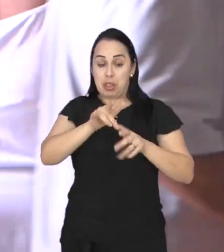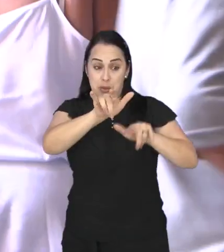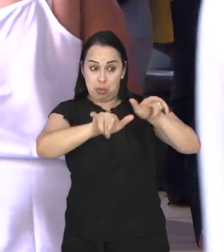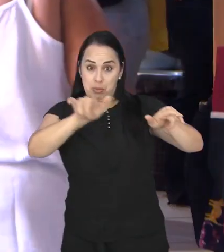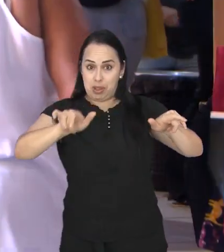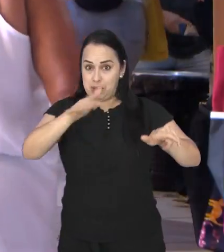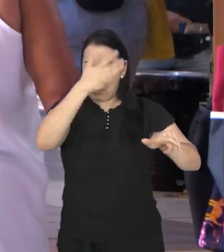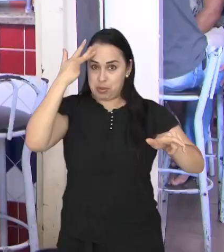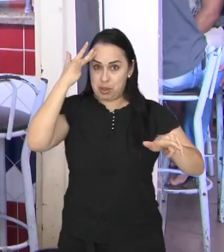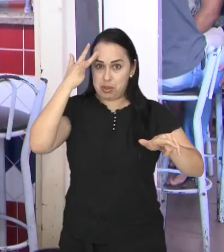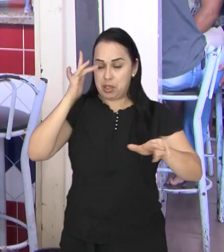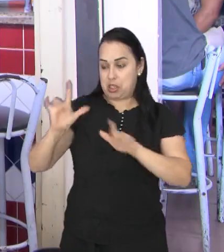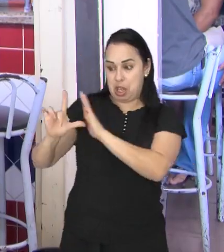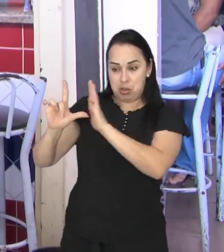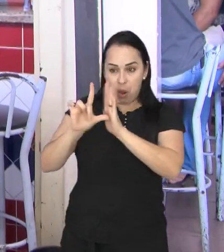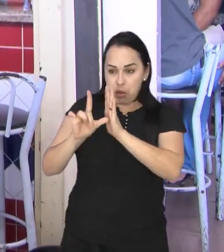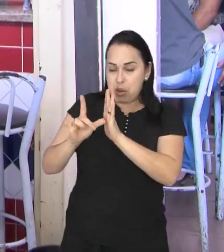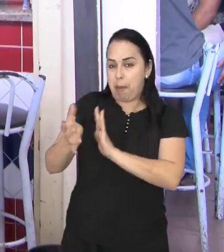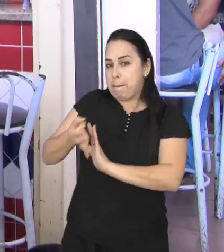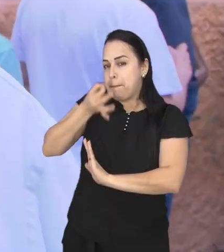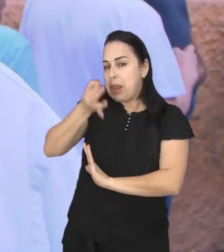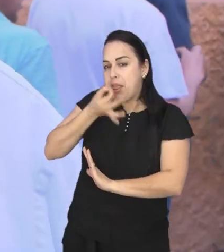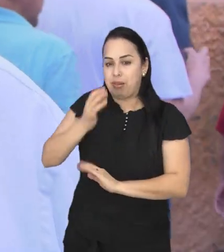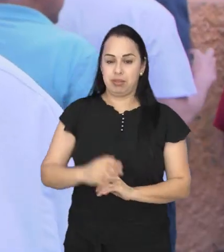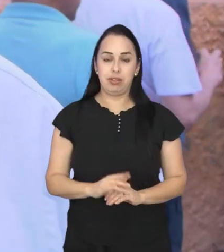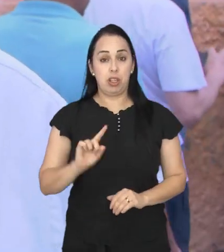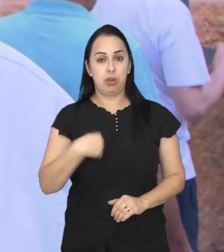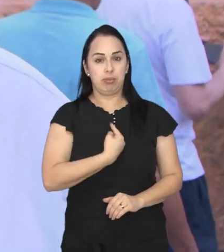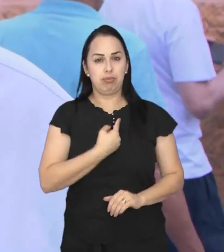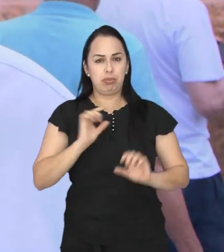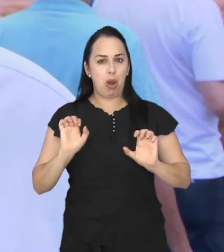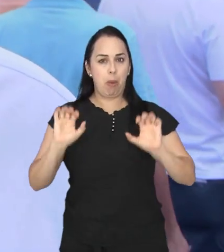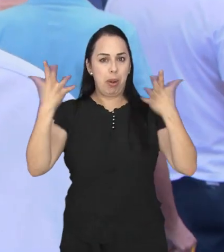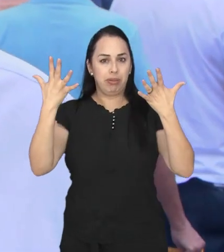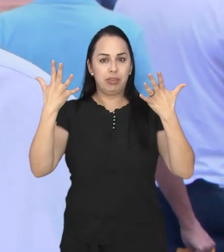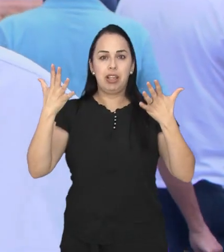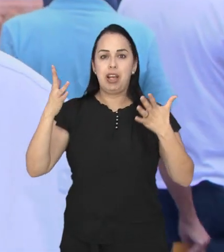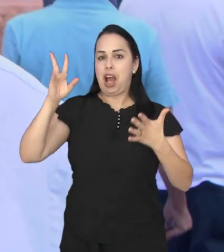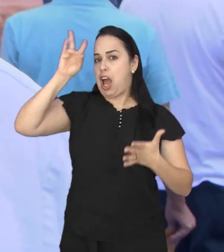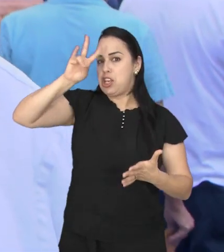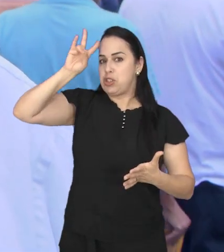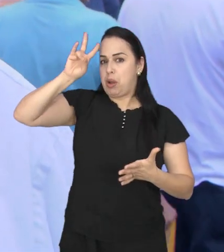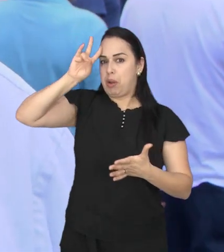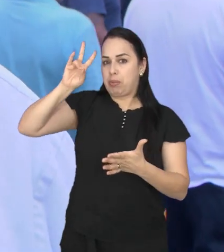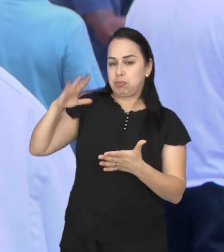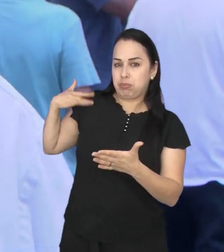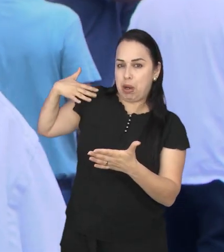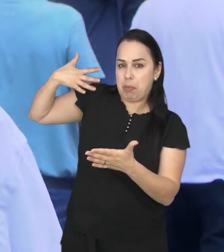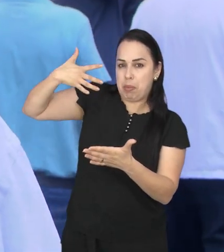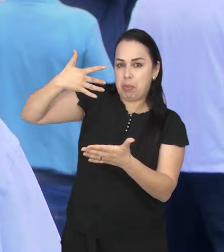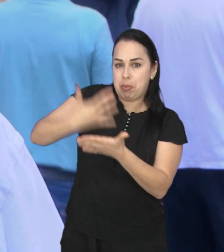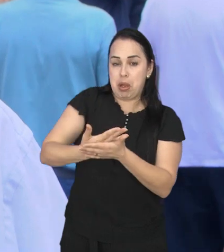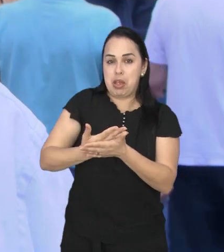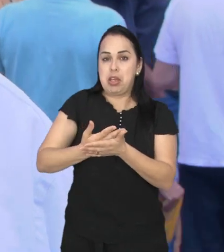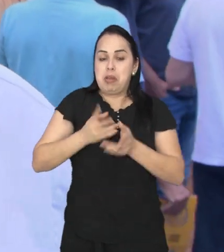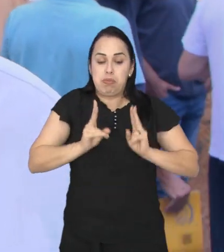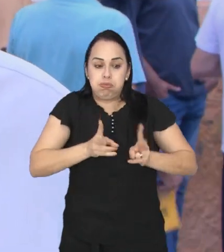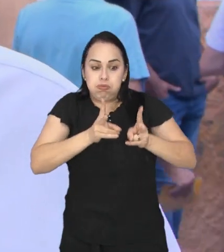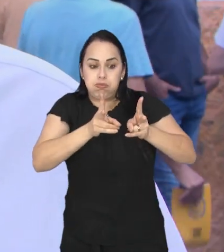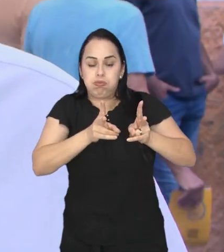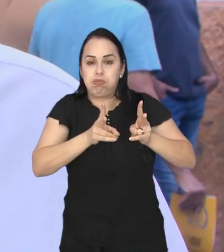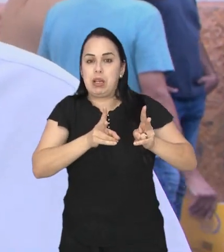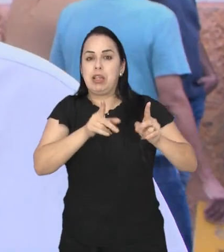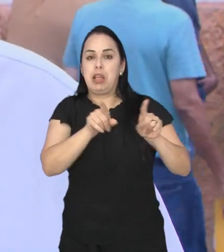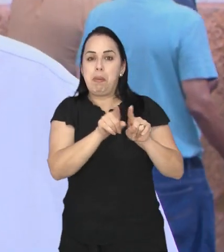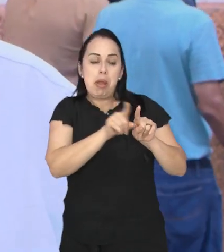sugestões da população e dos comerciantes. A gente tem que comemorar essa história e também preservar essa história que o nosso